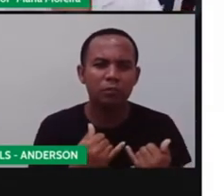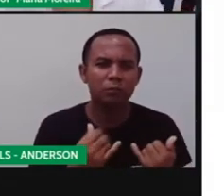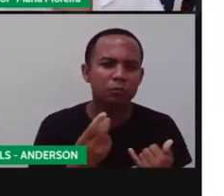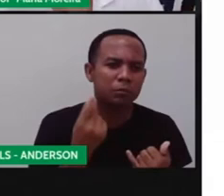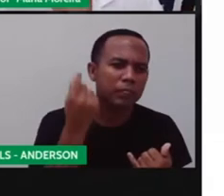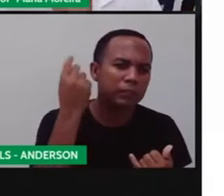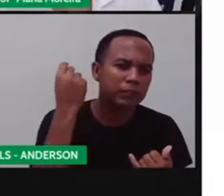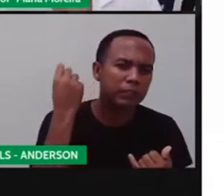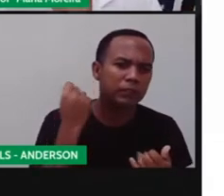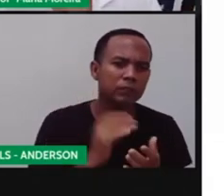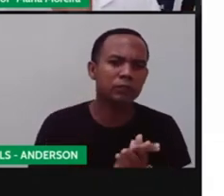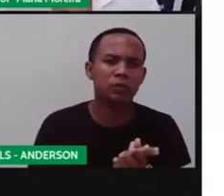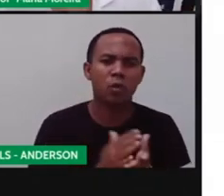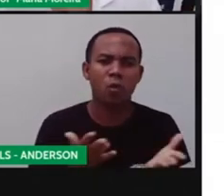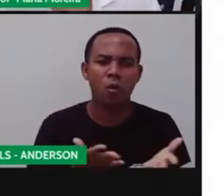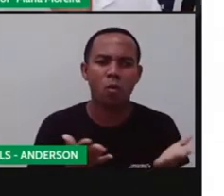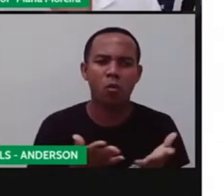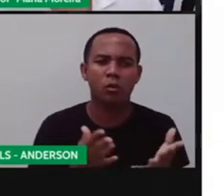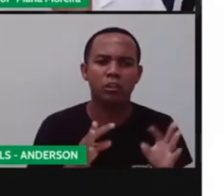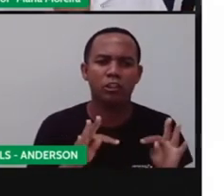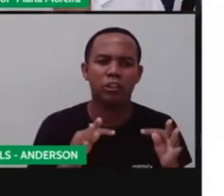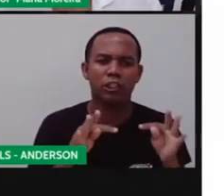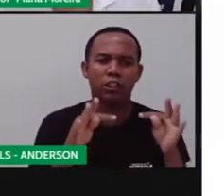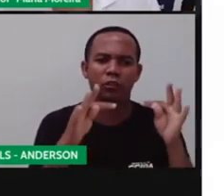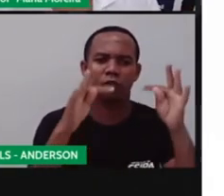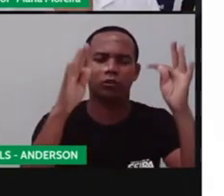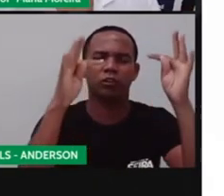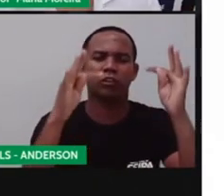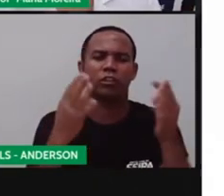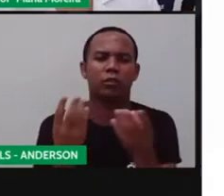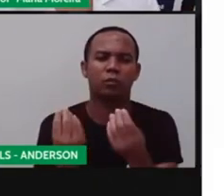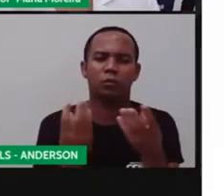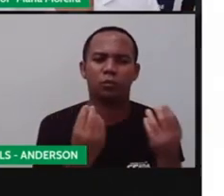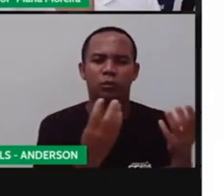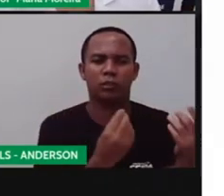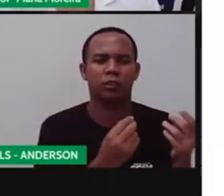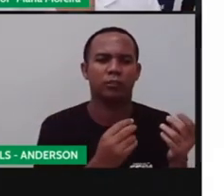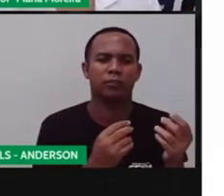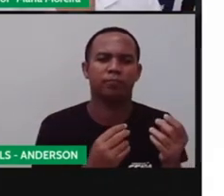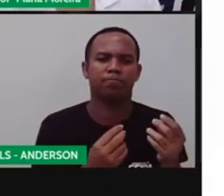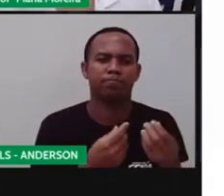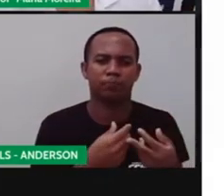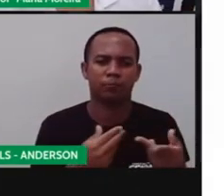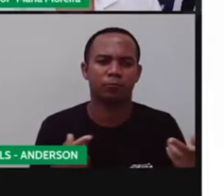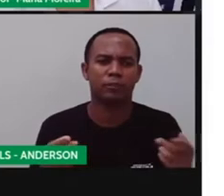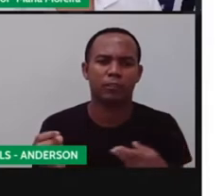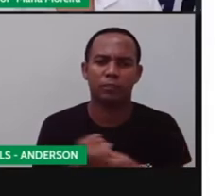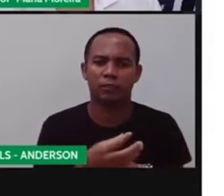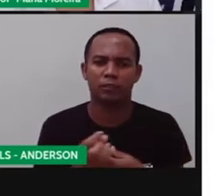antigos. Porque hoje, com a tecnologia, a encontra muitos brinquedos o quê? Tecnológicos, certo?